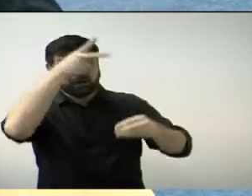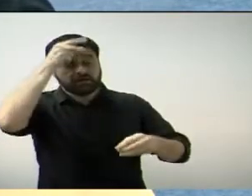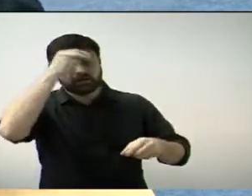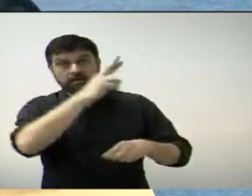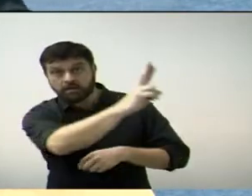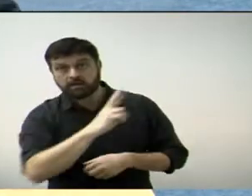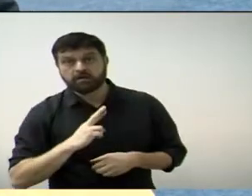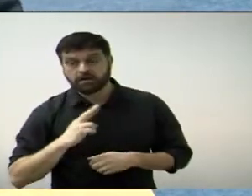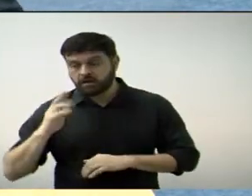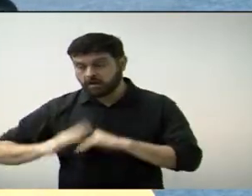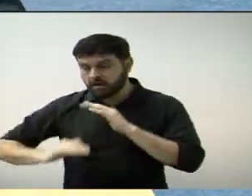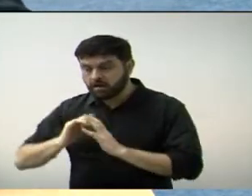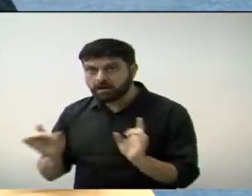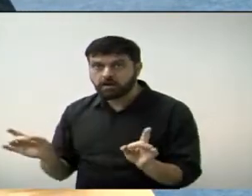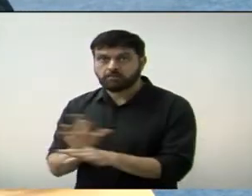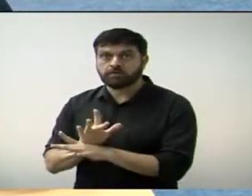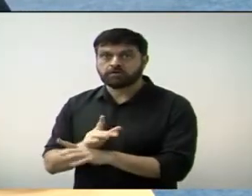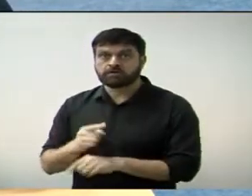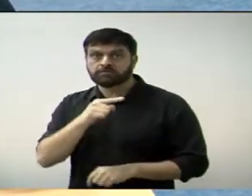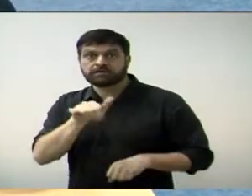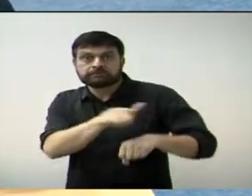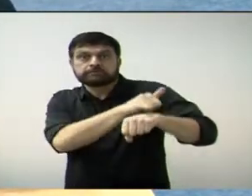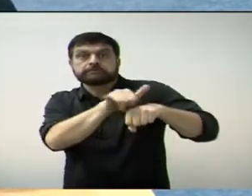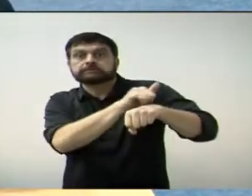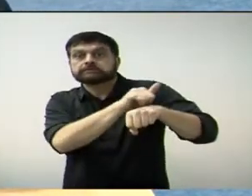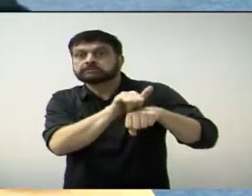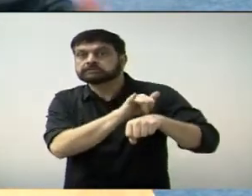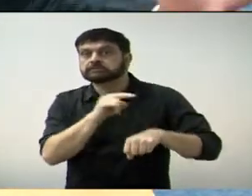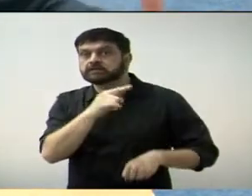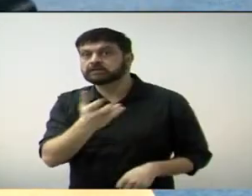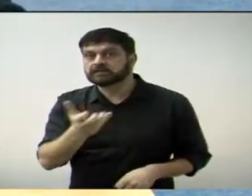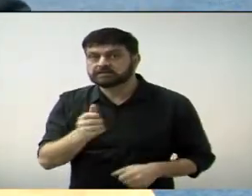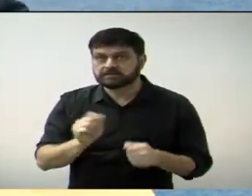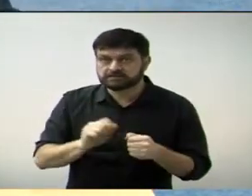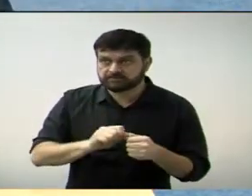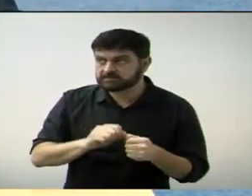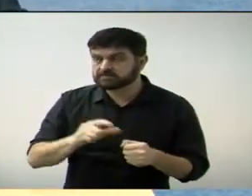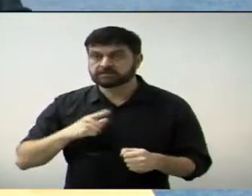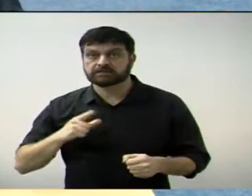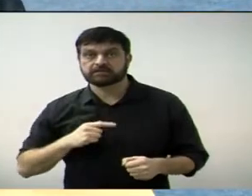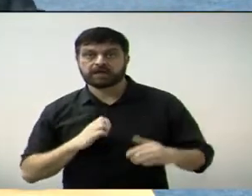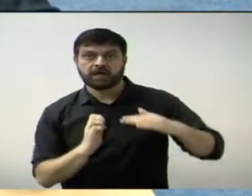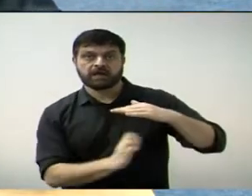como ele está tentando, alguns mecanismos, tentou, através da Bueno,